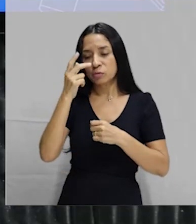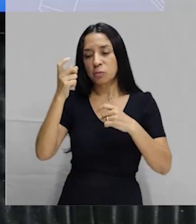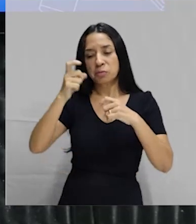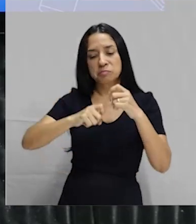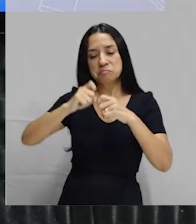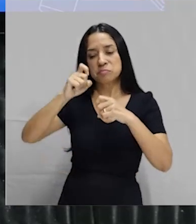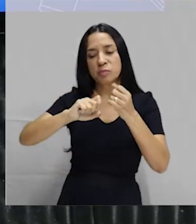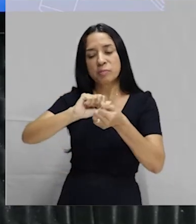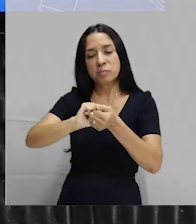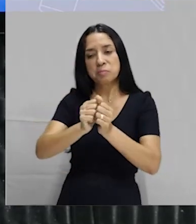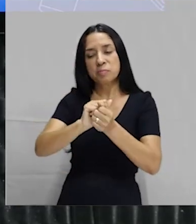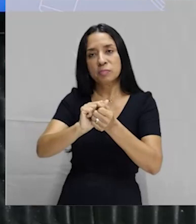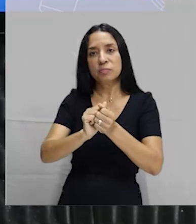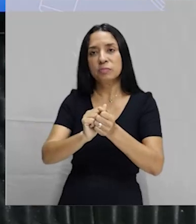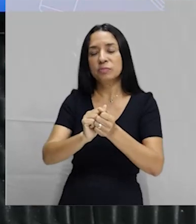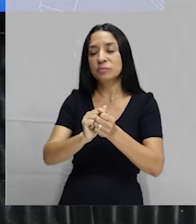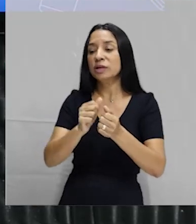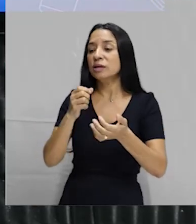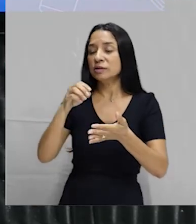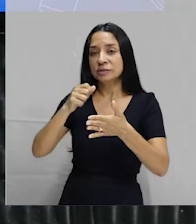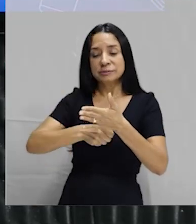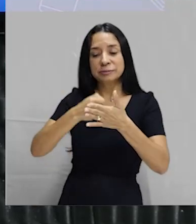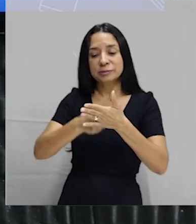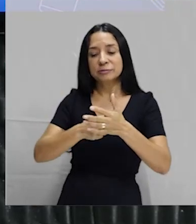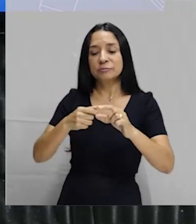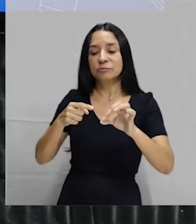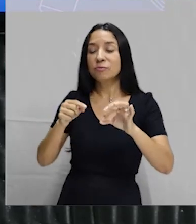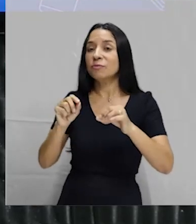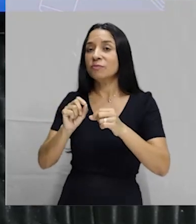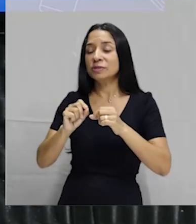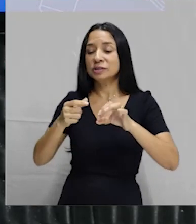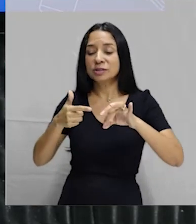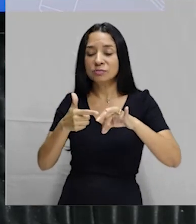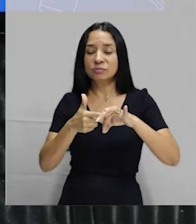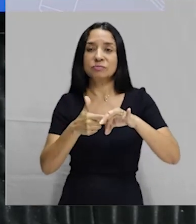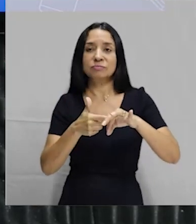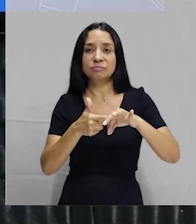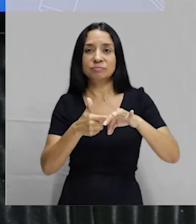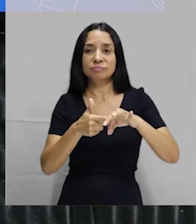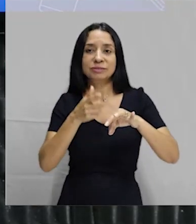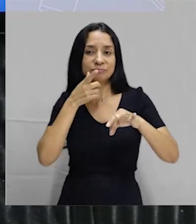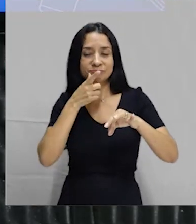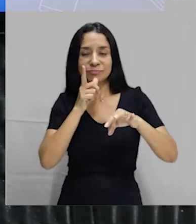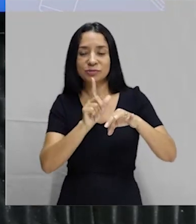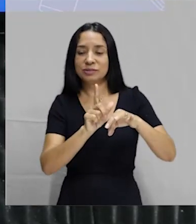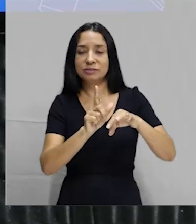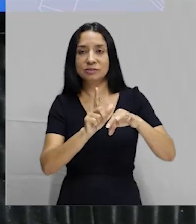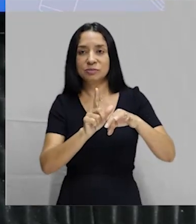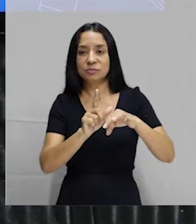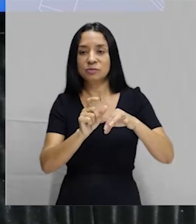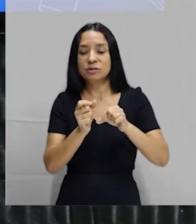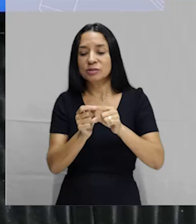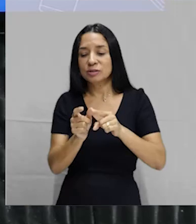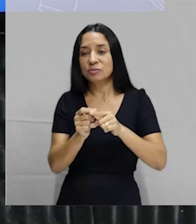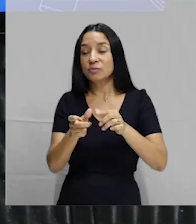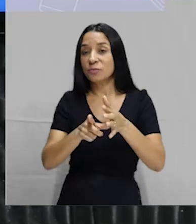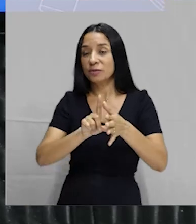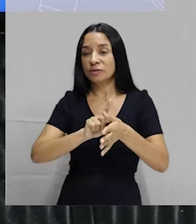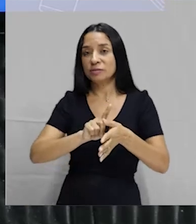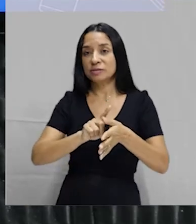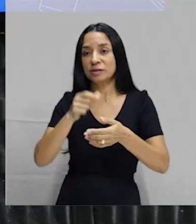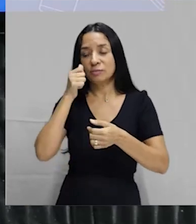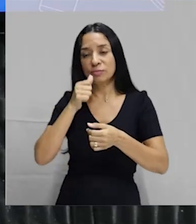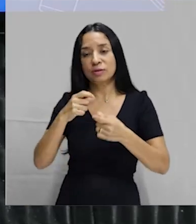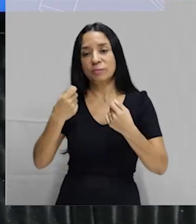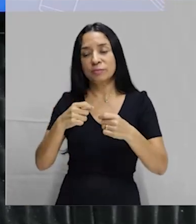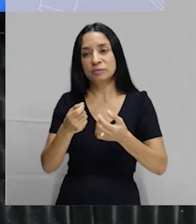ele tentou fazer o coito interrompido, só que ele não conseguiu. Aí, ele ejaculou antes da hora. O acontece? Ele vai fazer o quê? A mulher vai